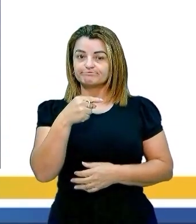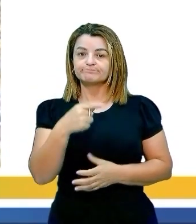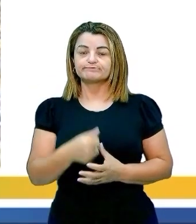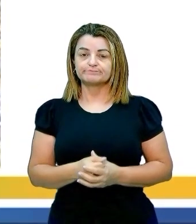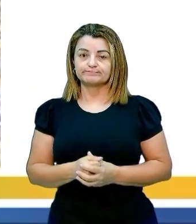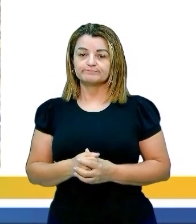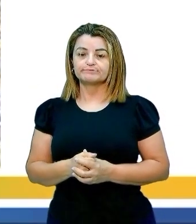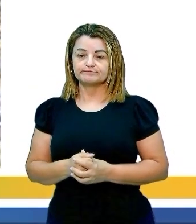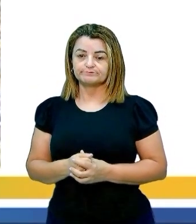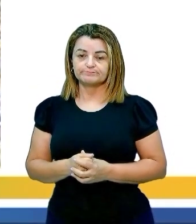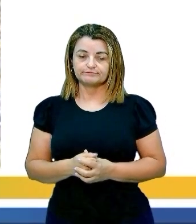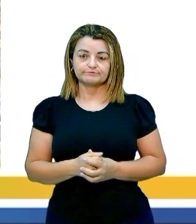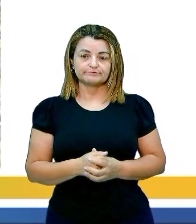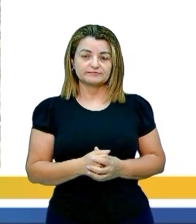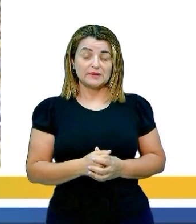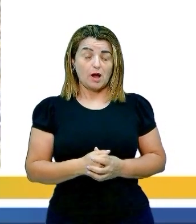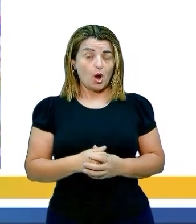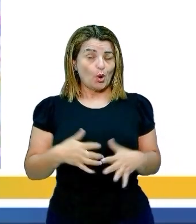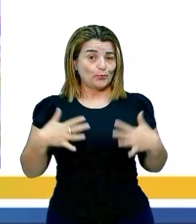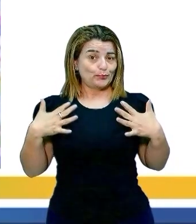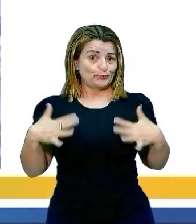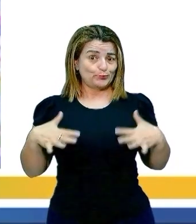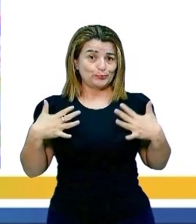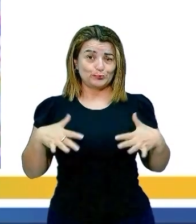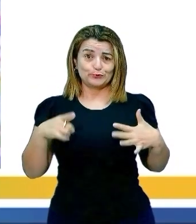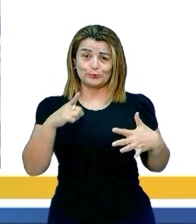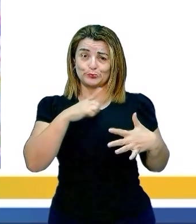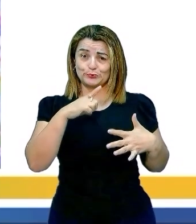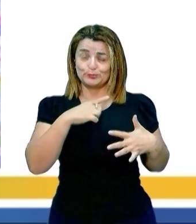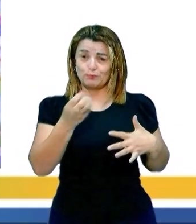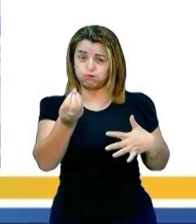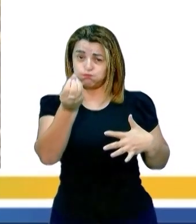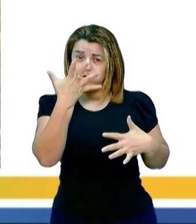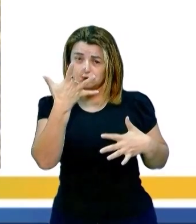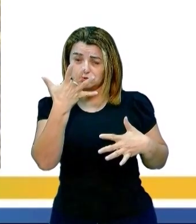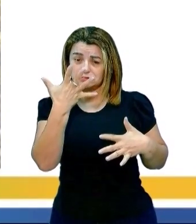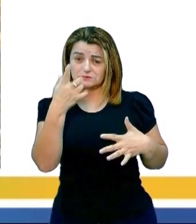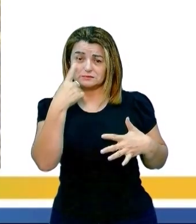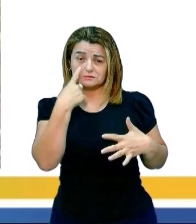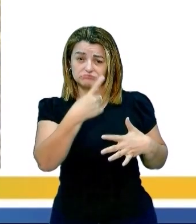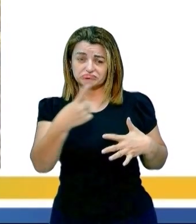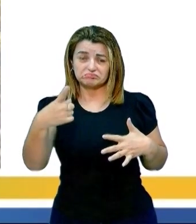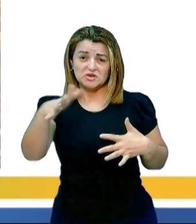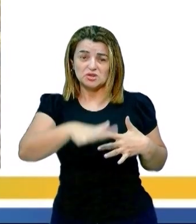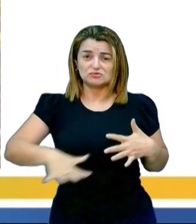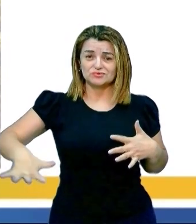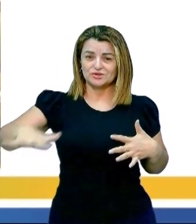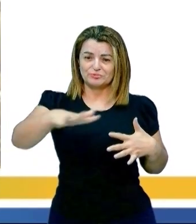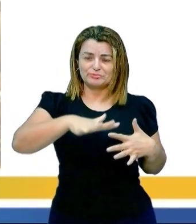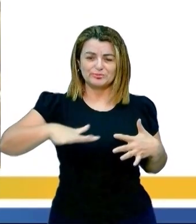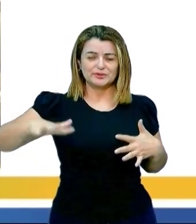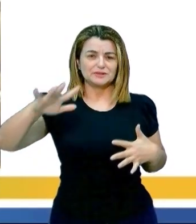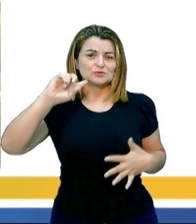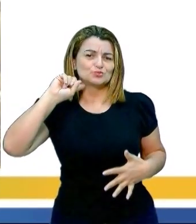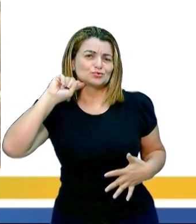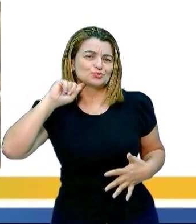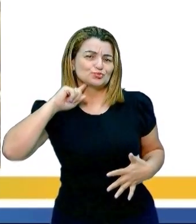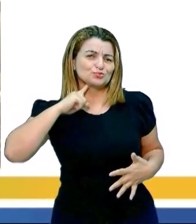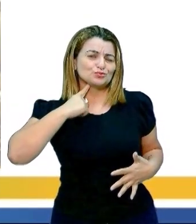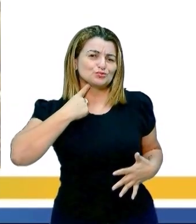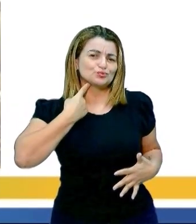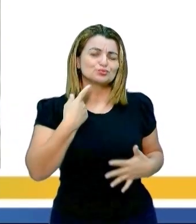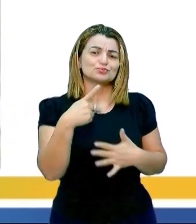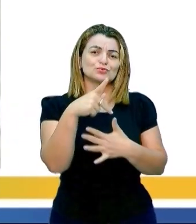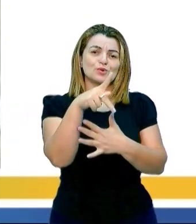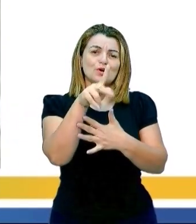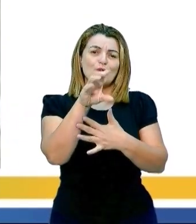Aqui, ou são as fotos tiradas de ambientes onde a